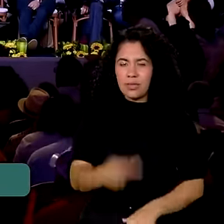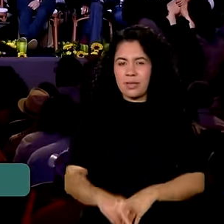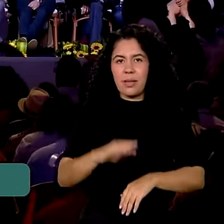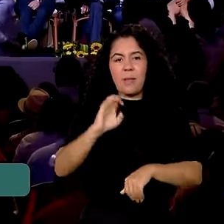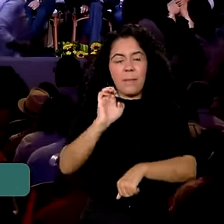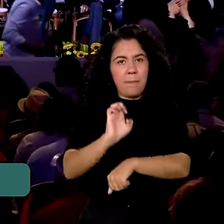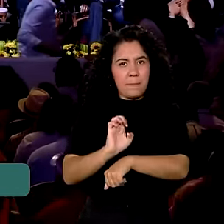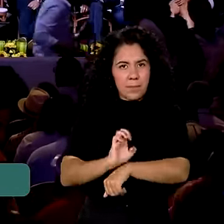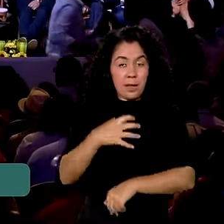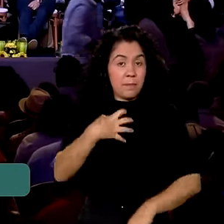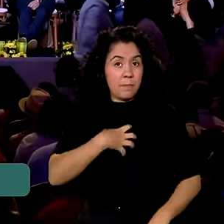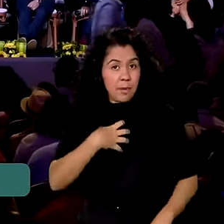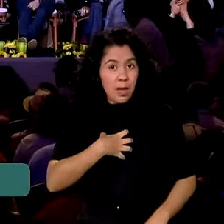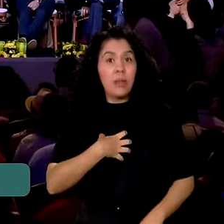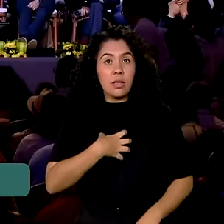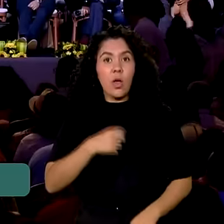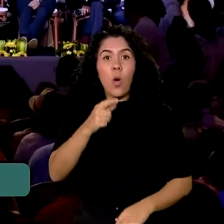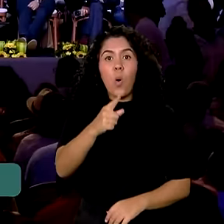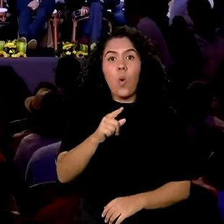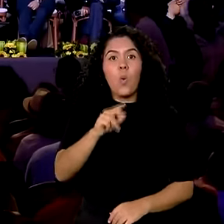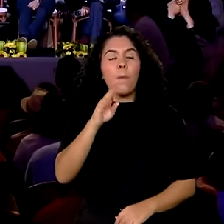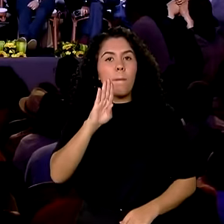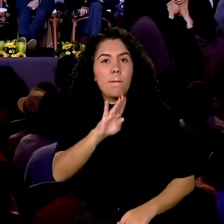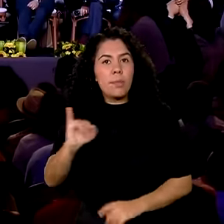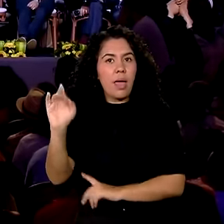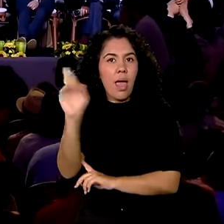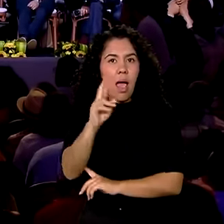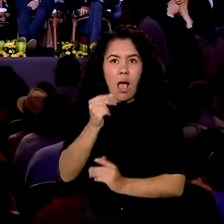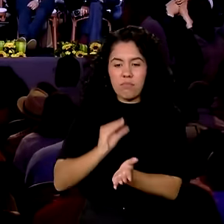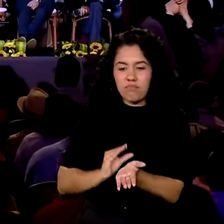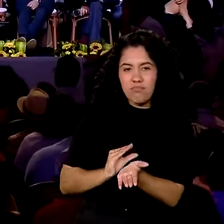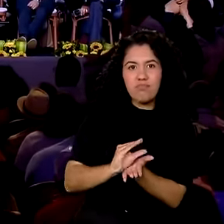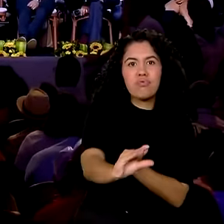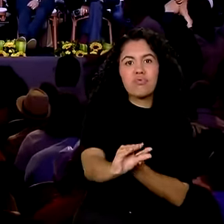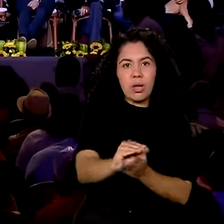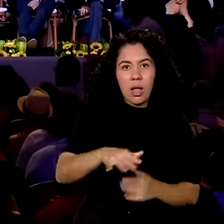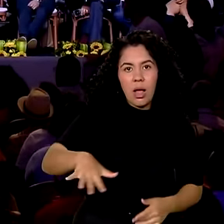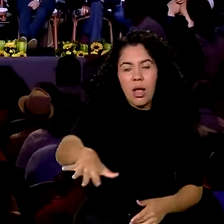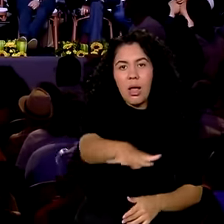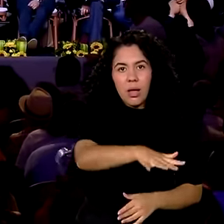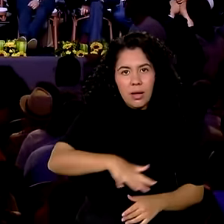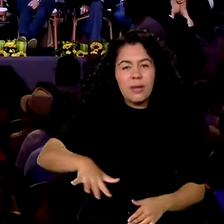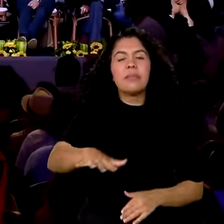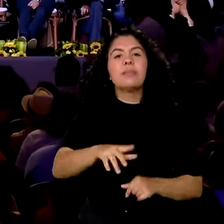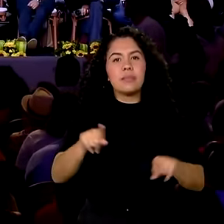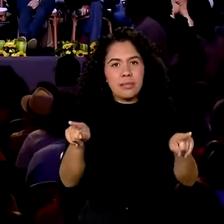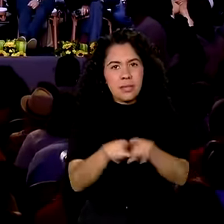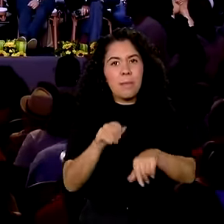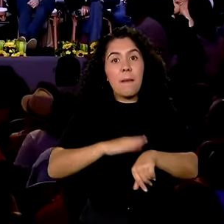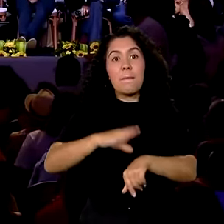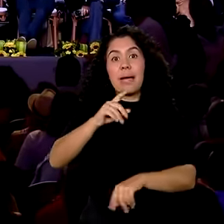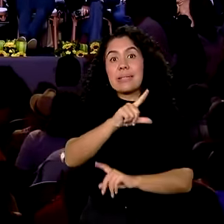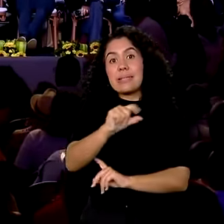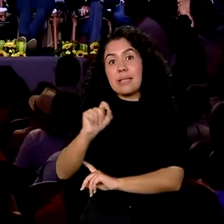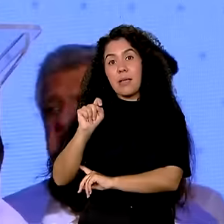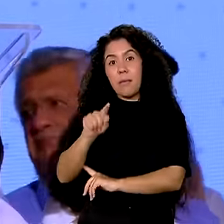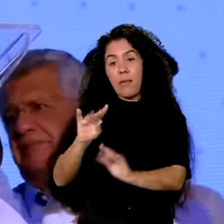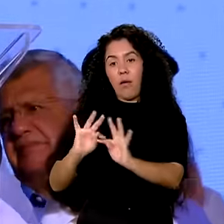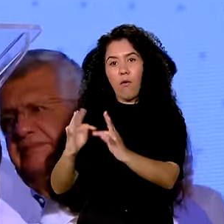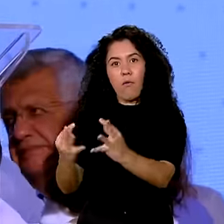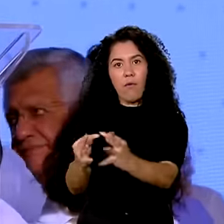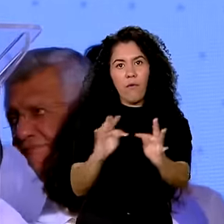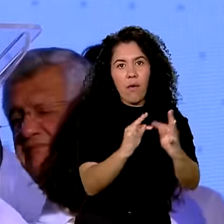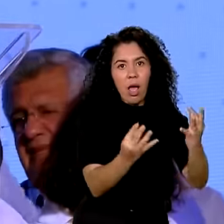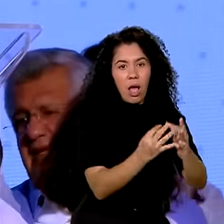milhões de reais para ligar mais 27 mil unidades consumidoras, mais 100 mil famílias à